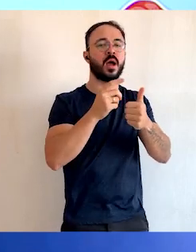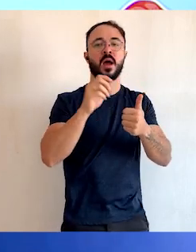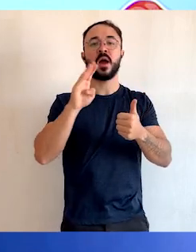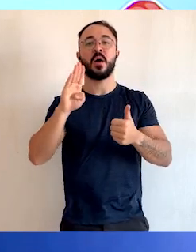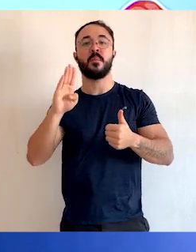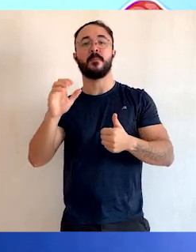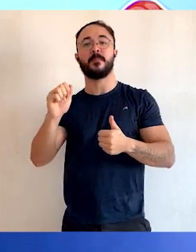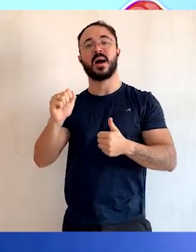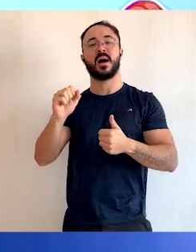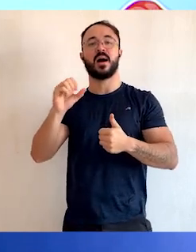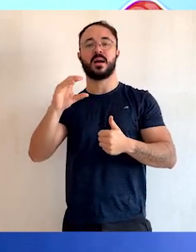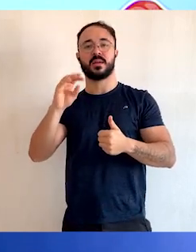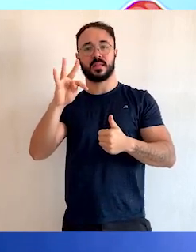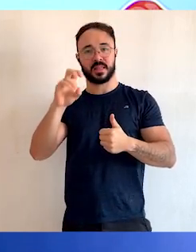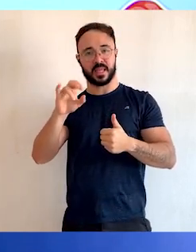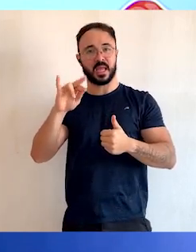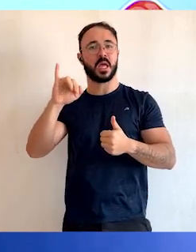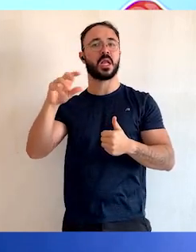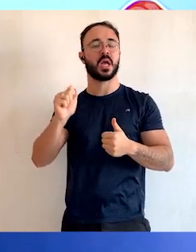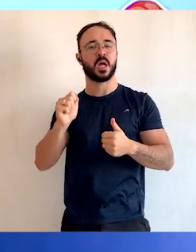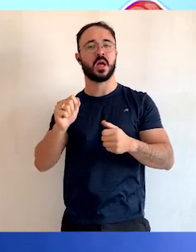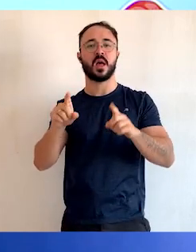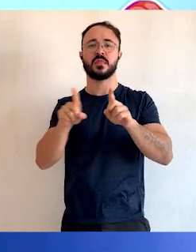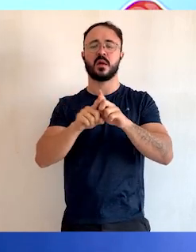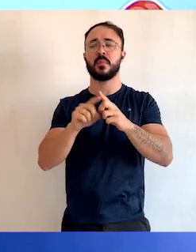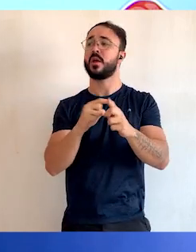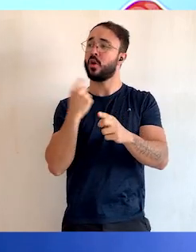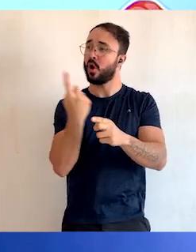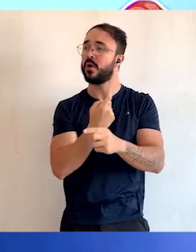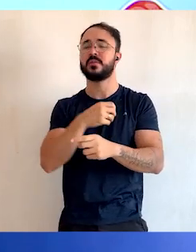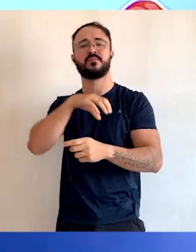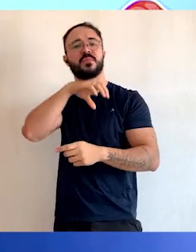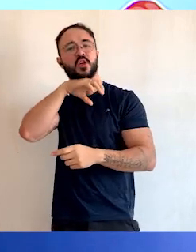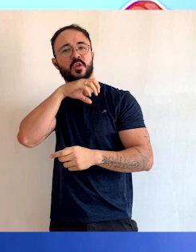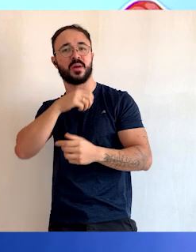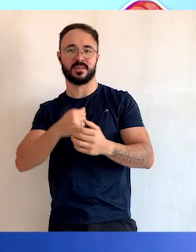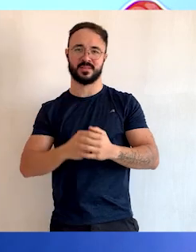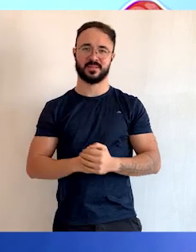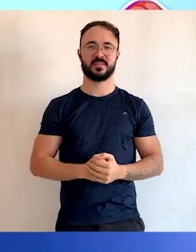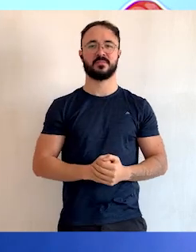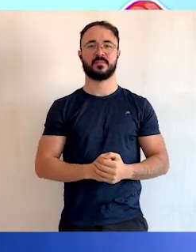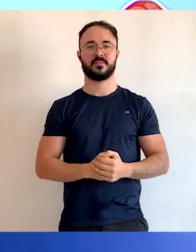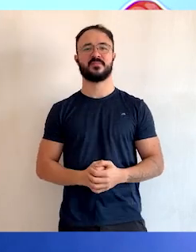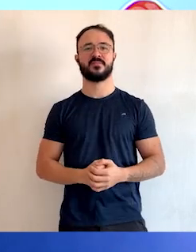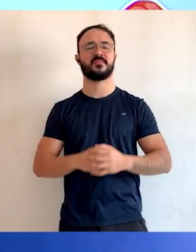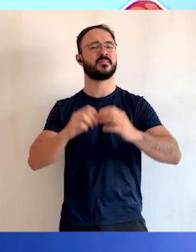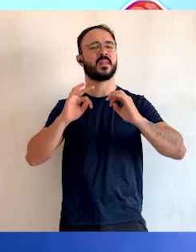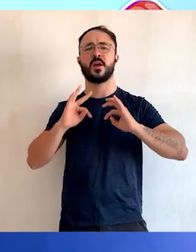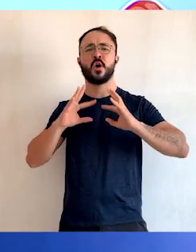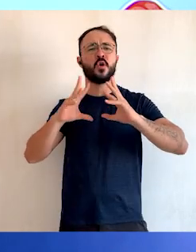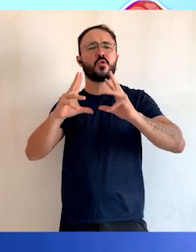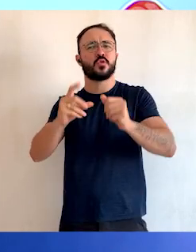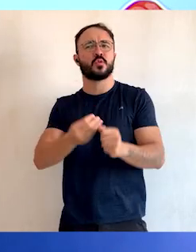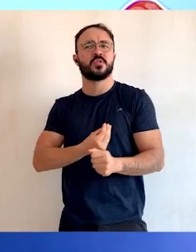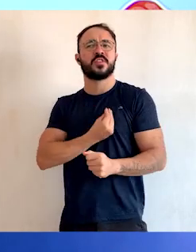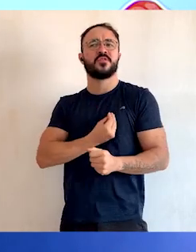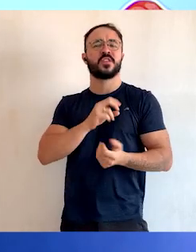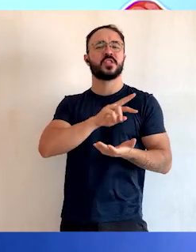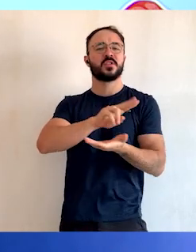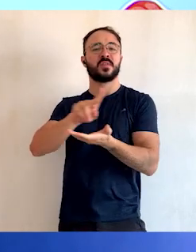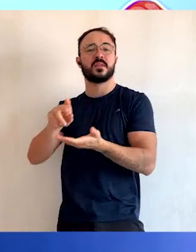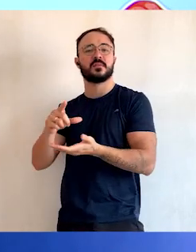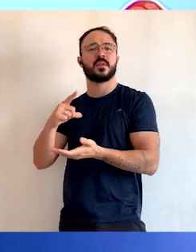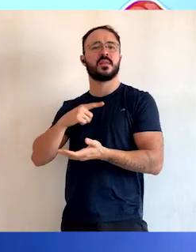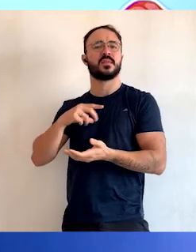-organismos, até seres complexos, como nós, os animais. Todos os seres vivos